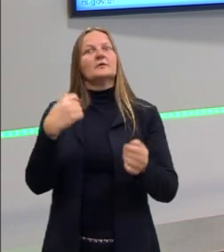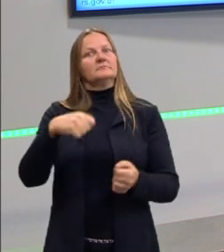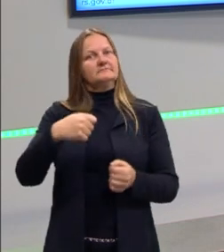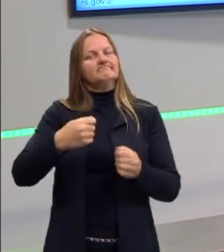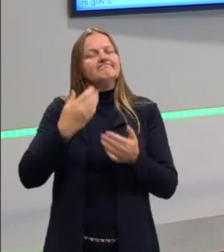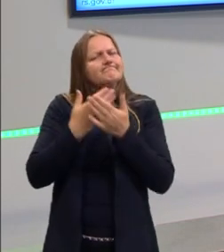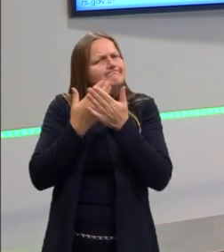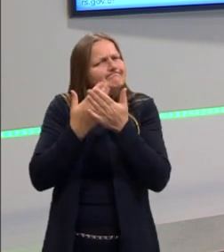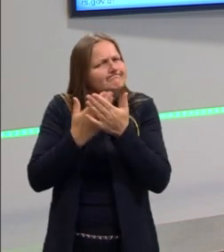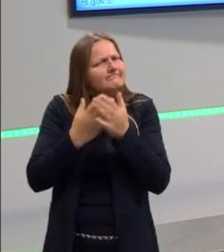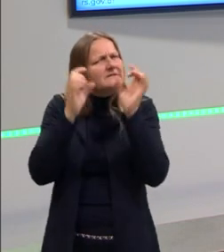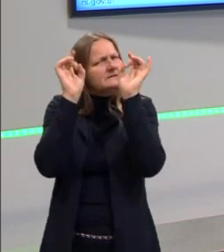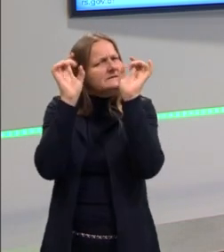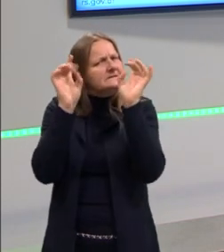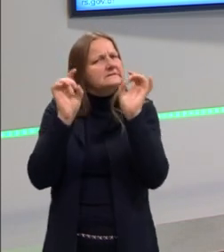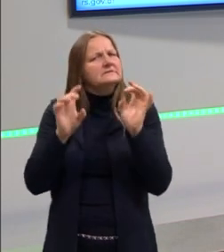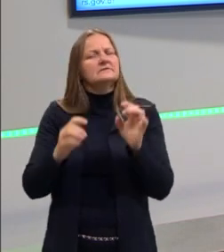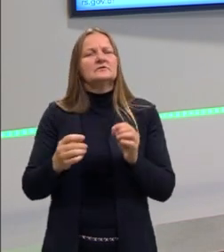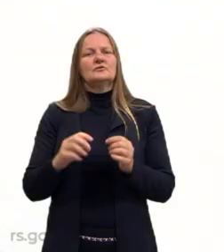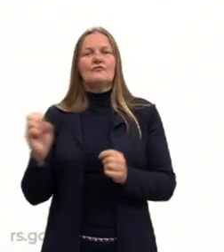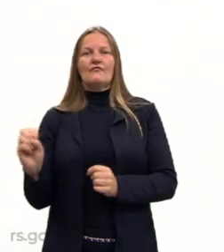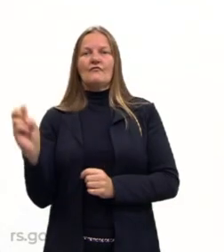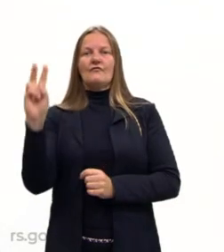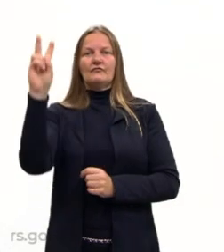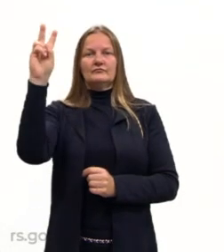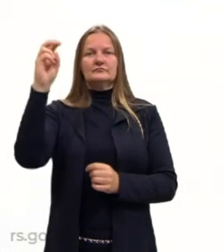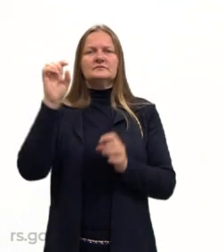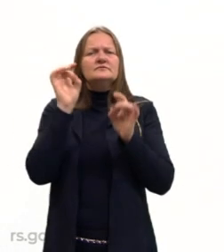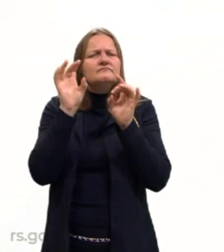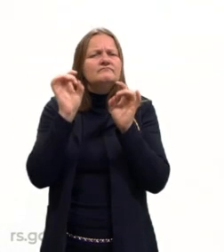precisa ser uma mão de obra supervalorizada,